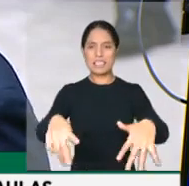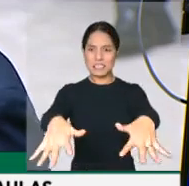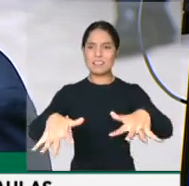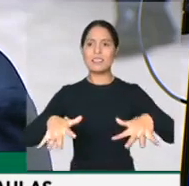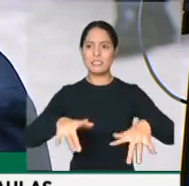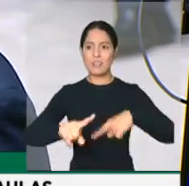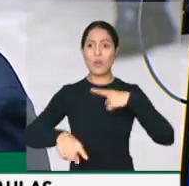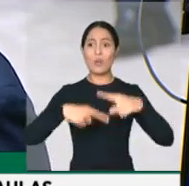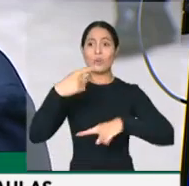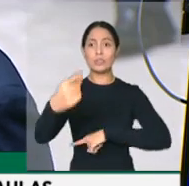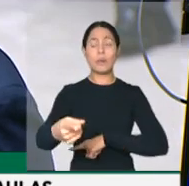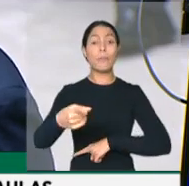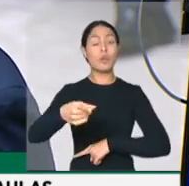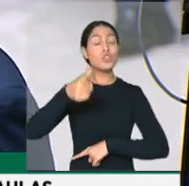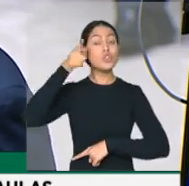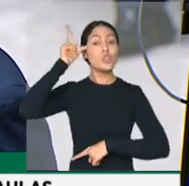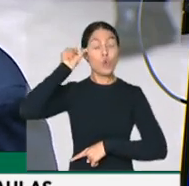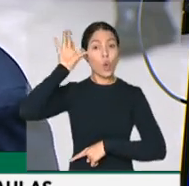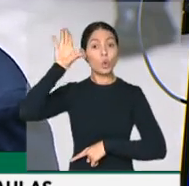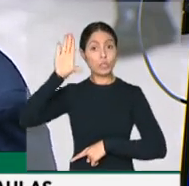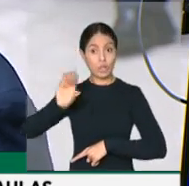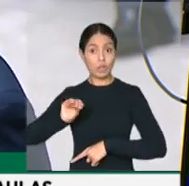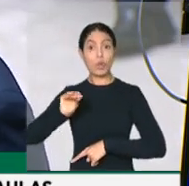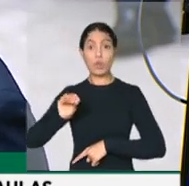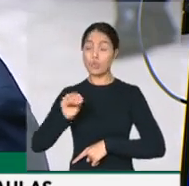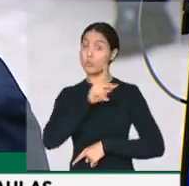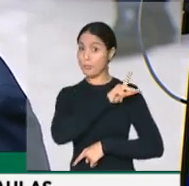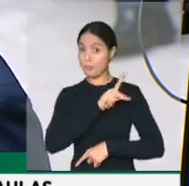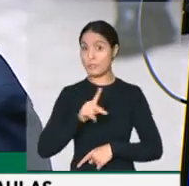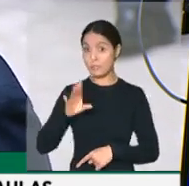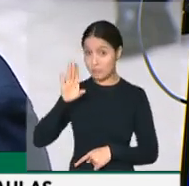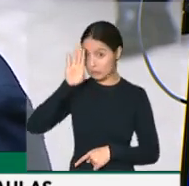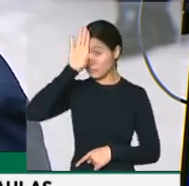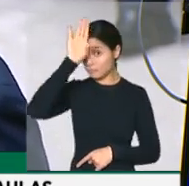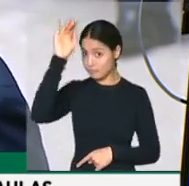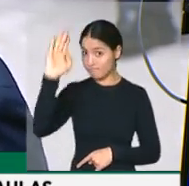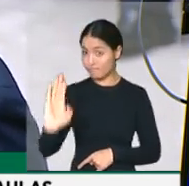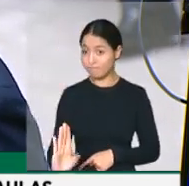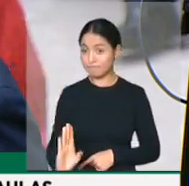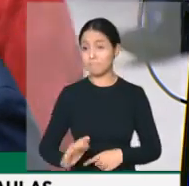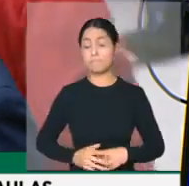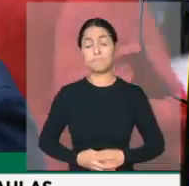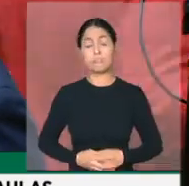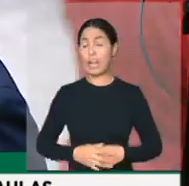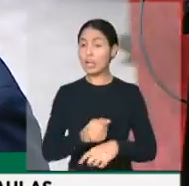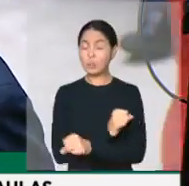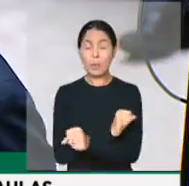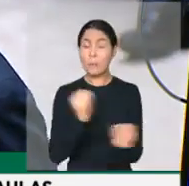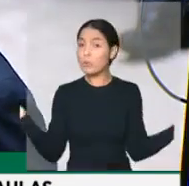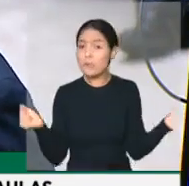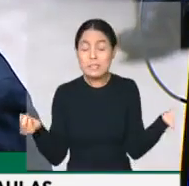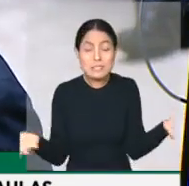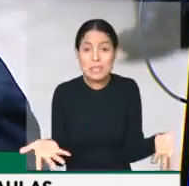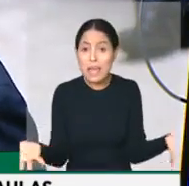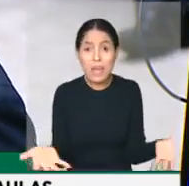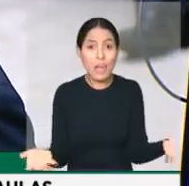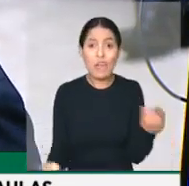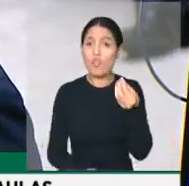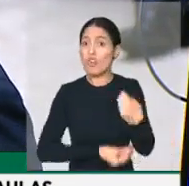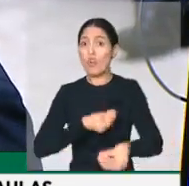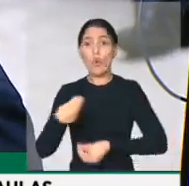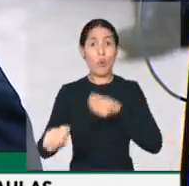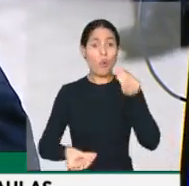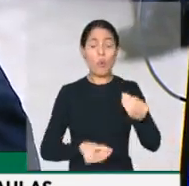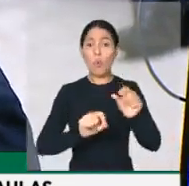pronunciamento da noite de ontem do Presidente da República. E não é possível, Presidente, não mencionar o